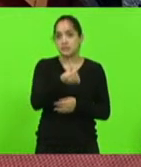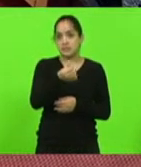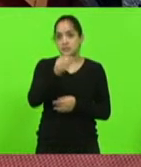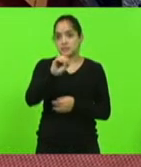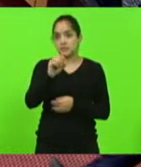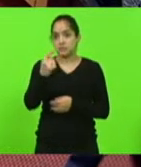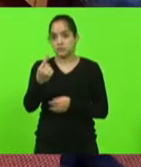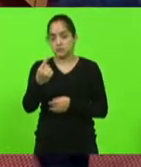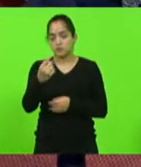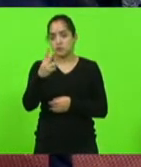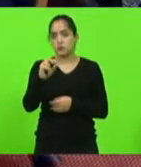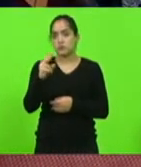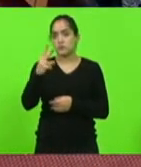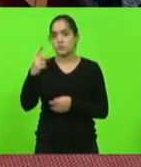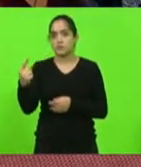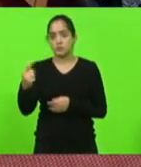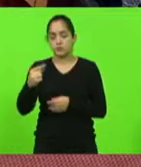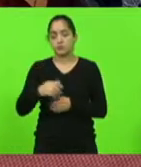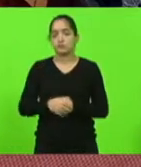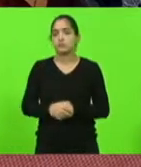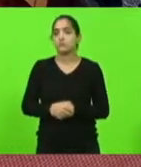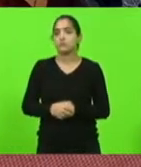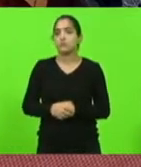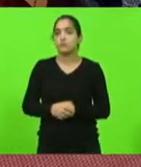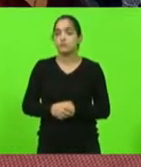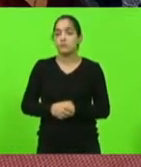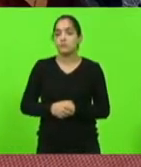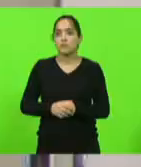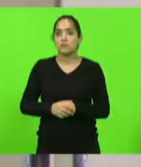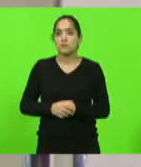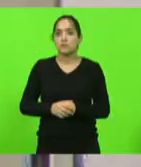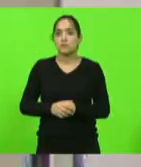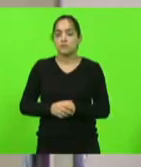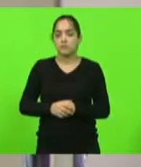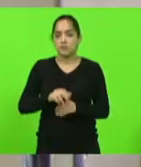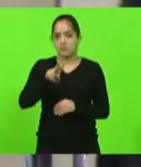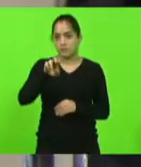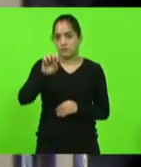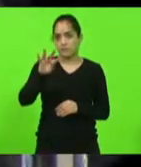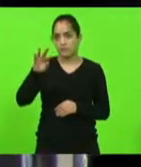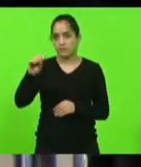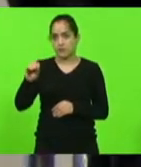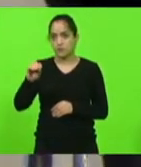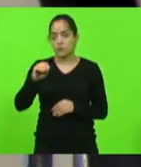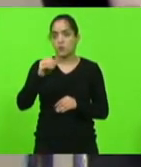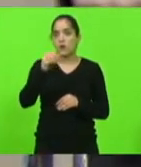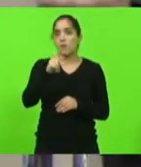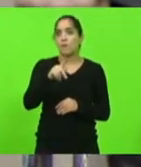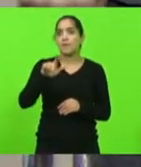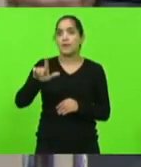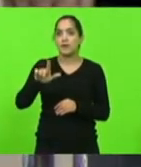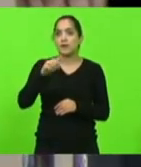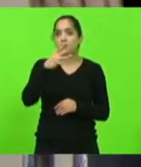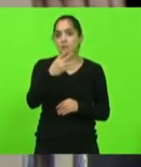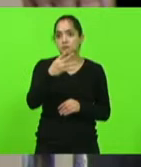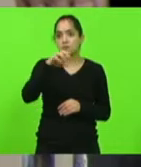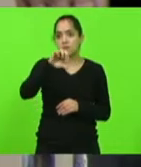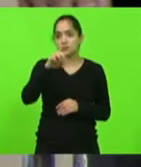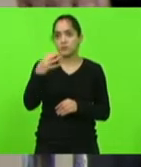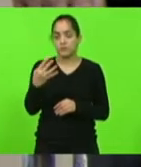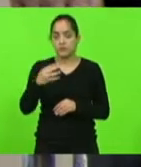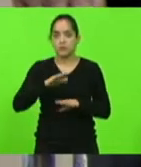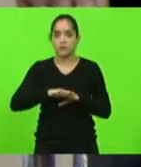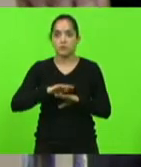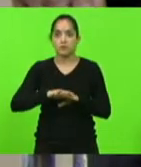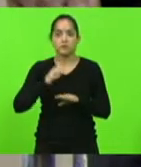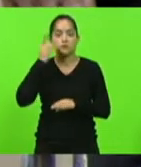-2021, autor governo do Estado. veto total ao PL 494-2019, de autoria do deputado